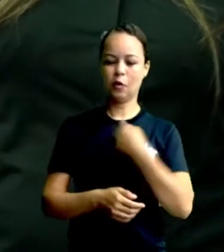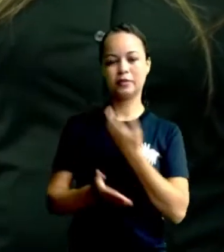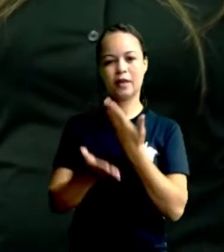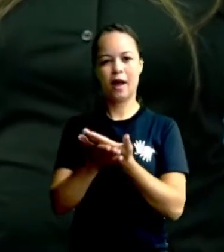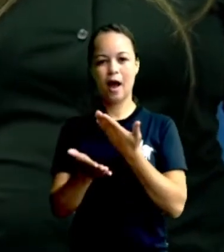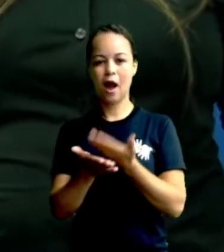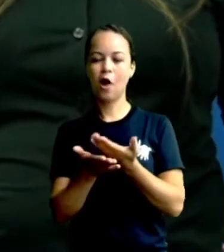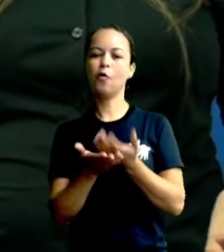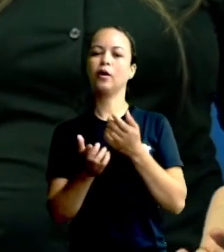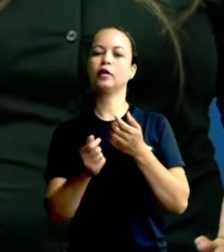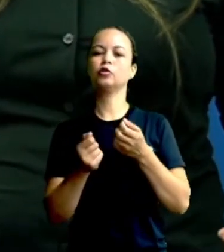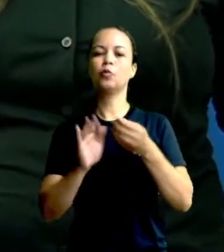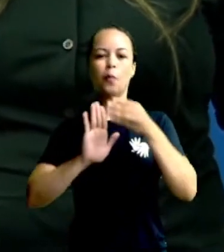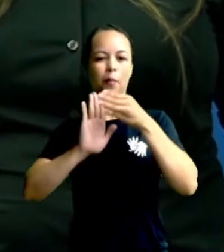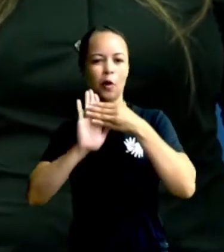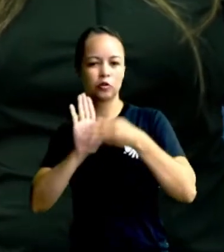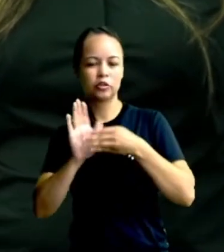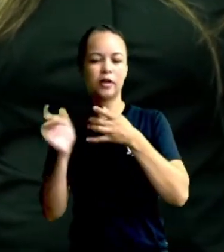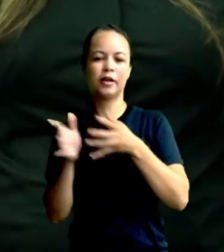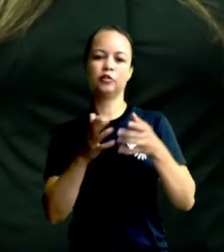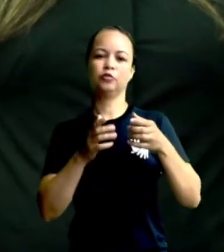Vitória Ensina em Casa.